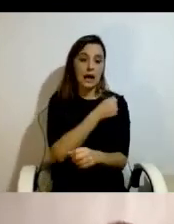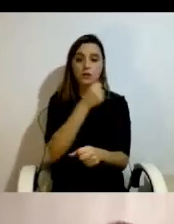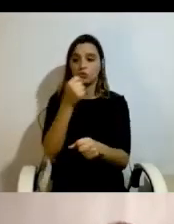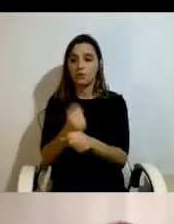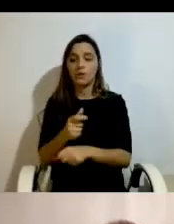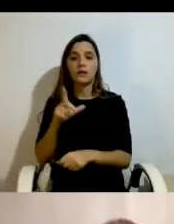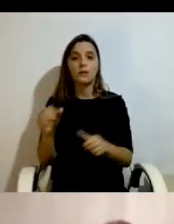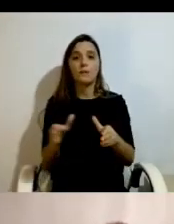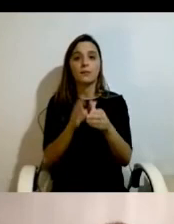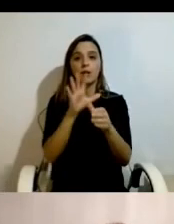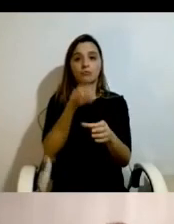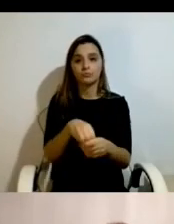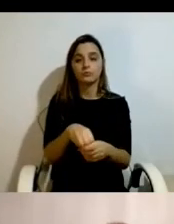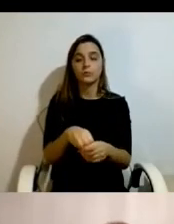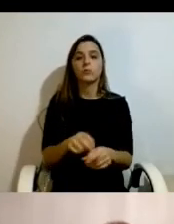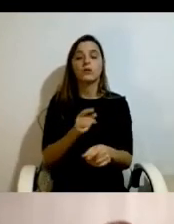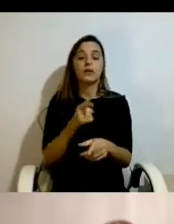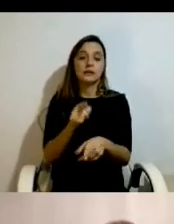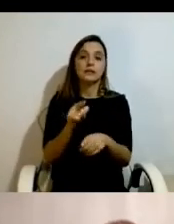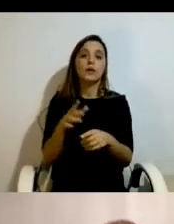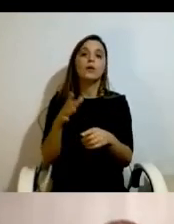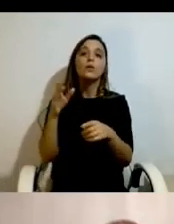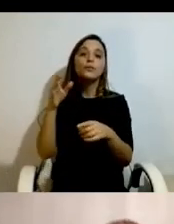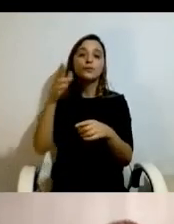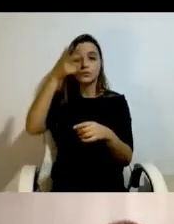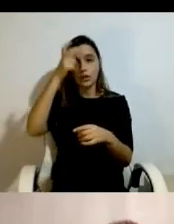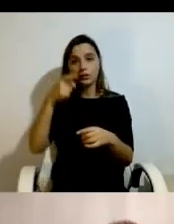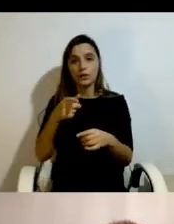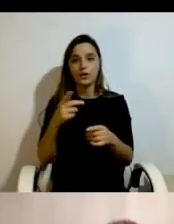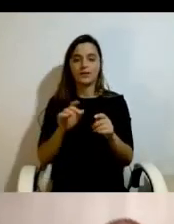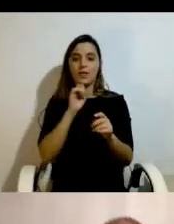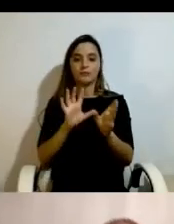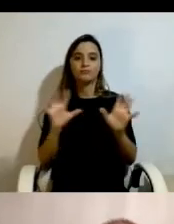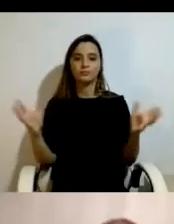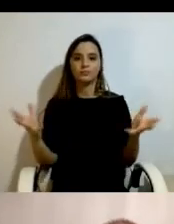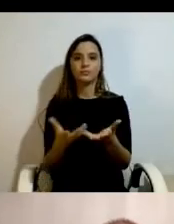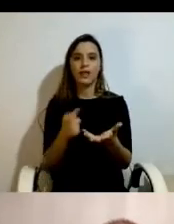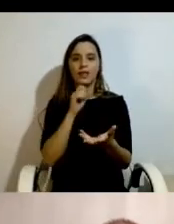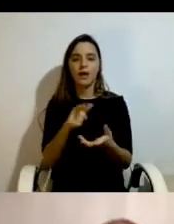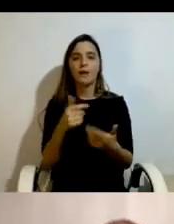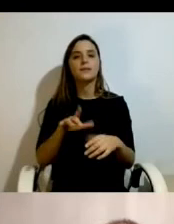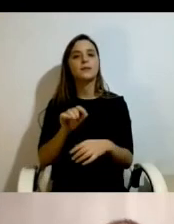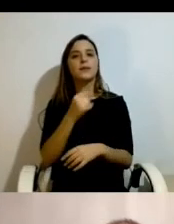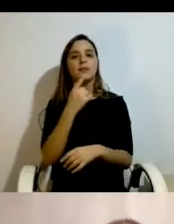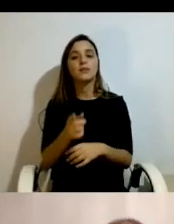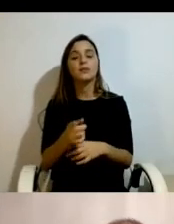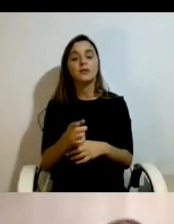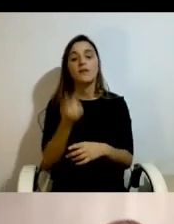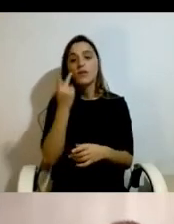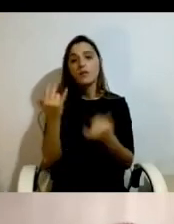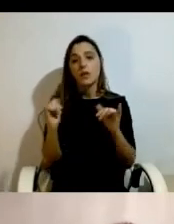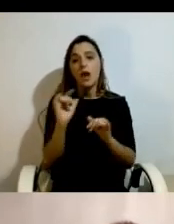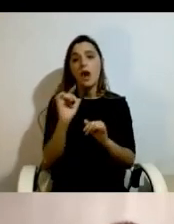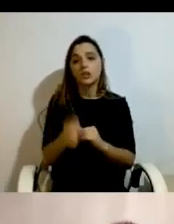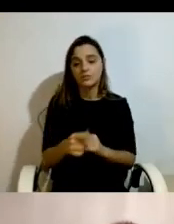comunidade. Acho que este conceito é extremamente abrangente, mas diz exatamente o que é a vida independente. A vida independente serve